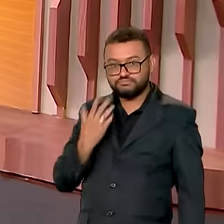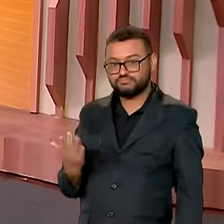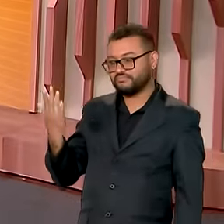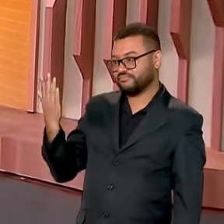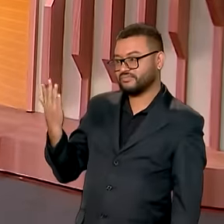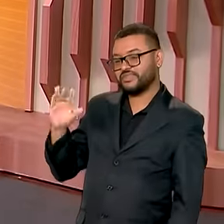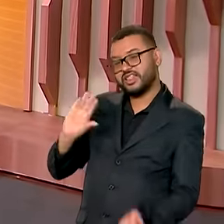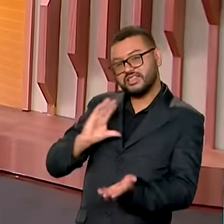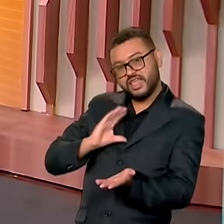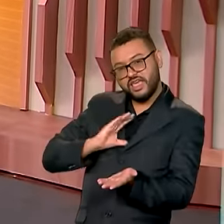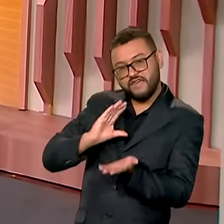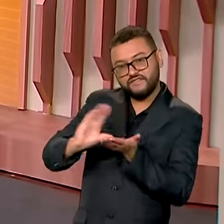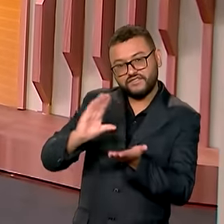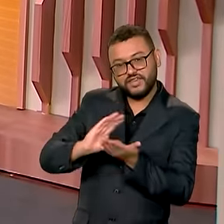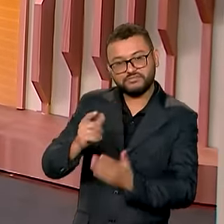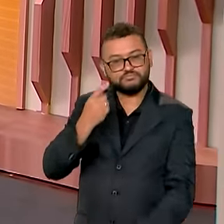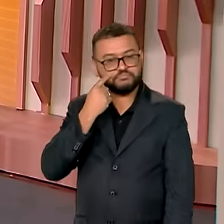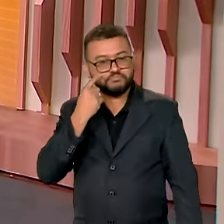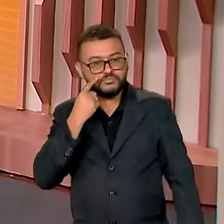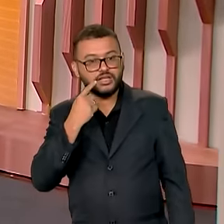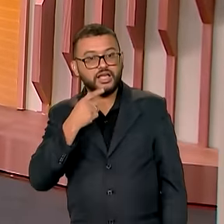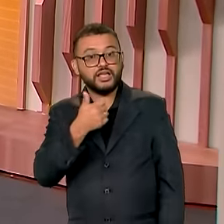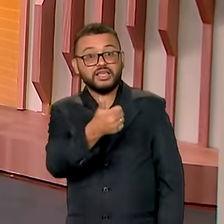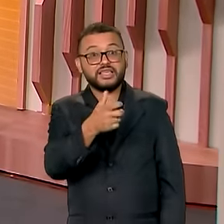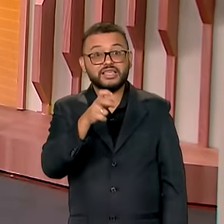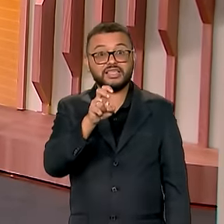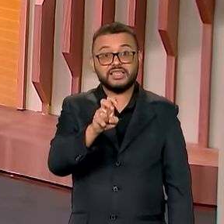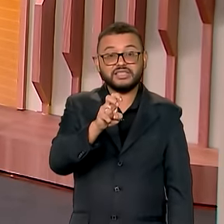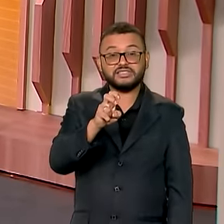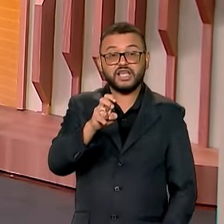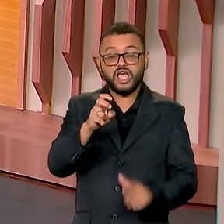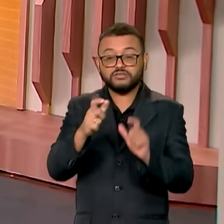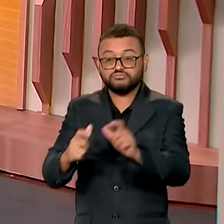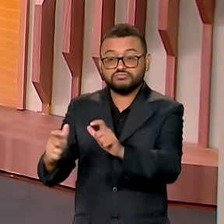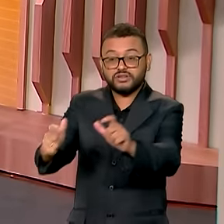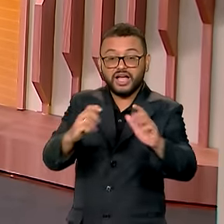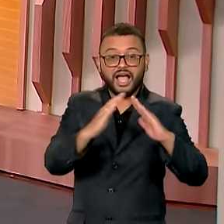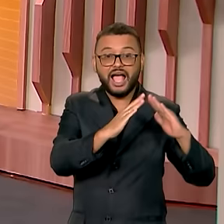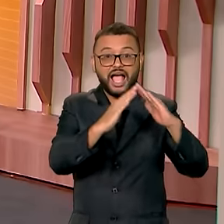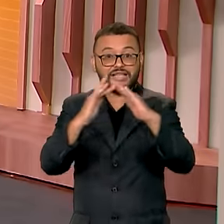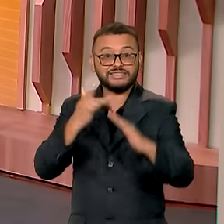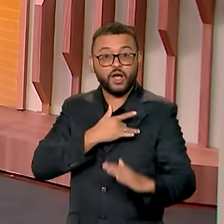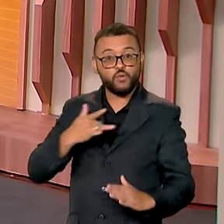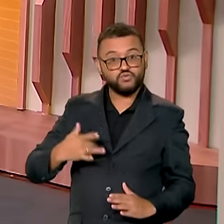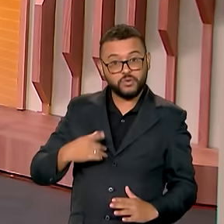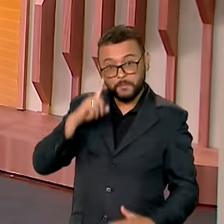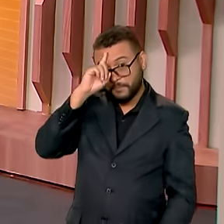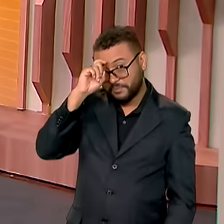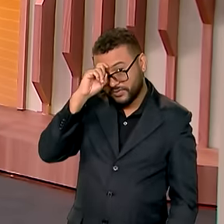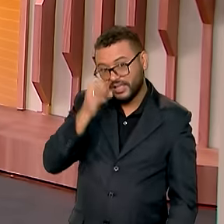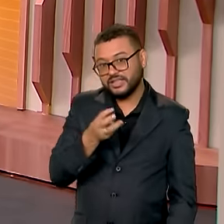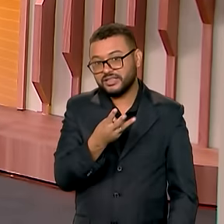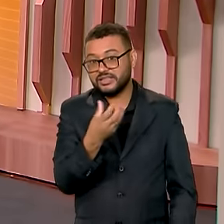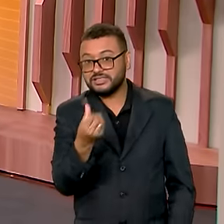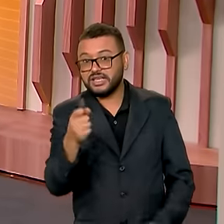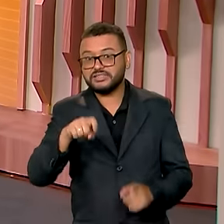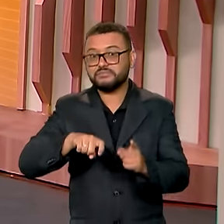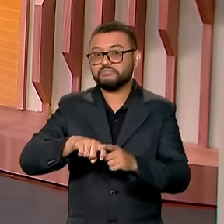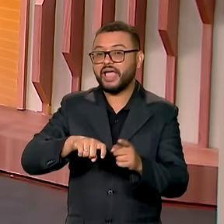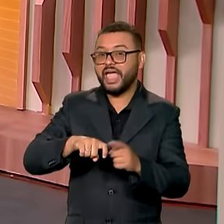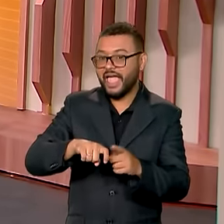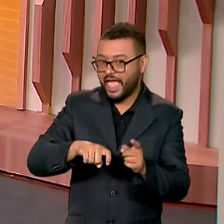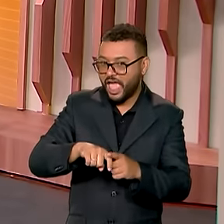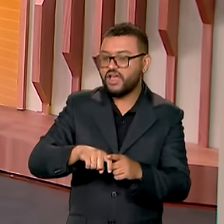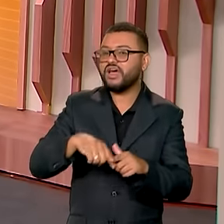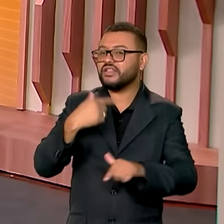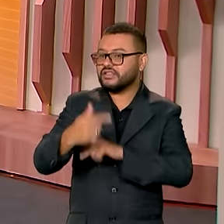eles aí, entre outros investimentos, a gente tem 15 unidades básicas de saúde, 36 médicos que